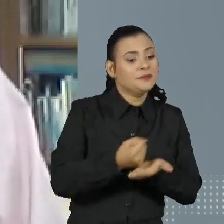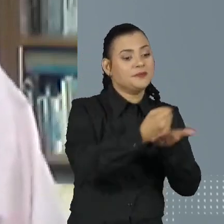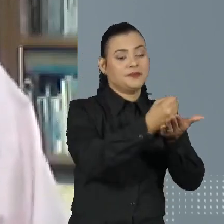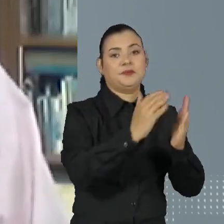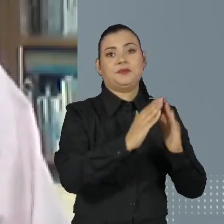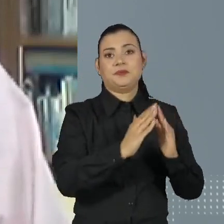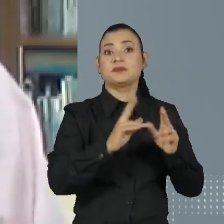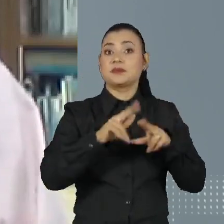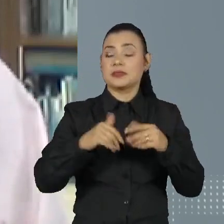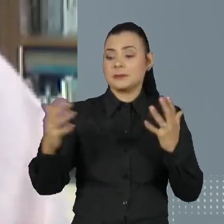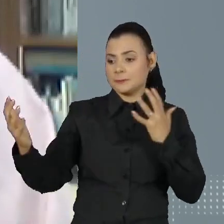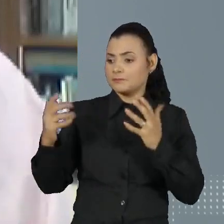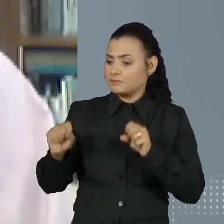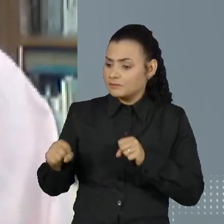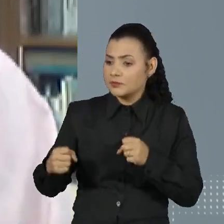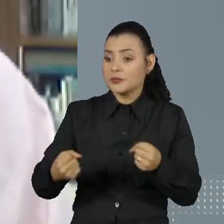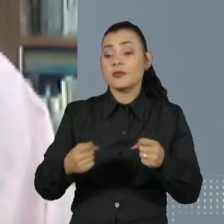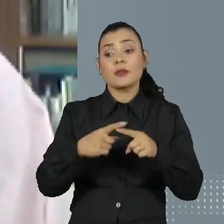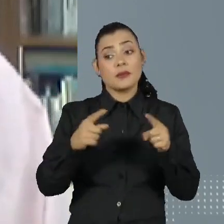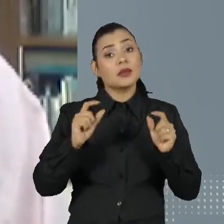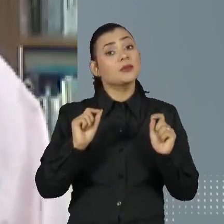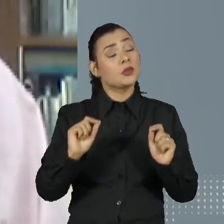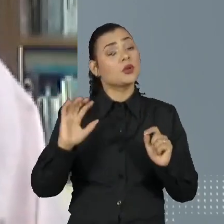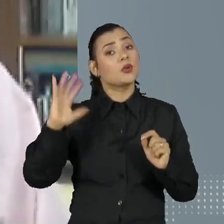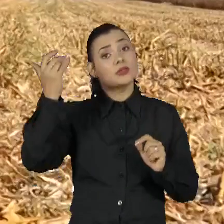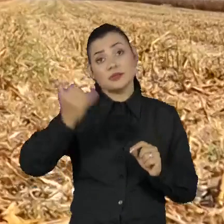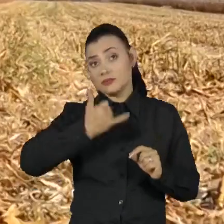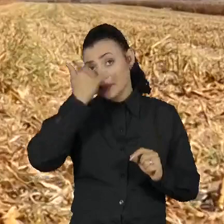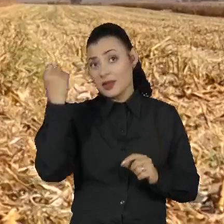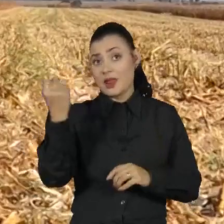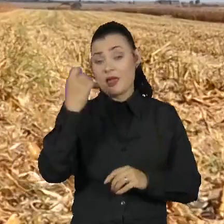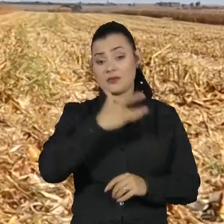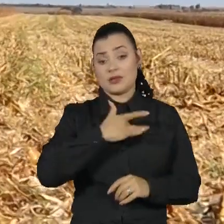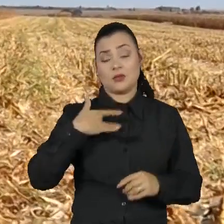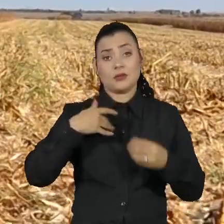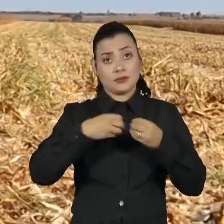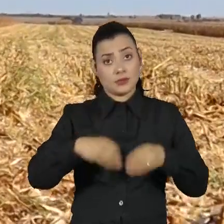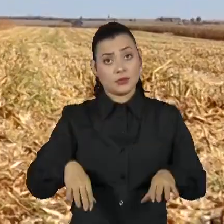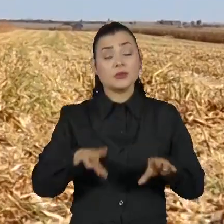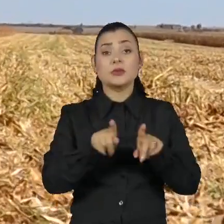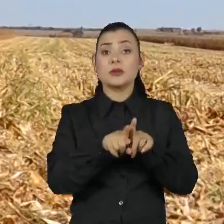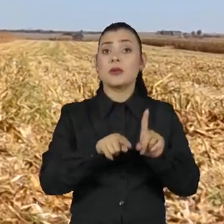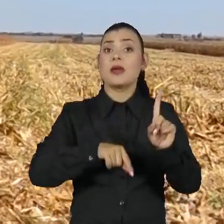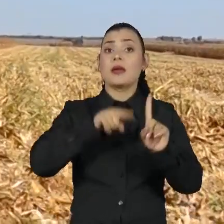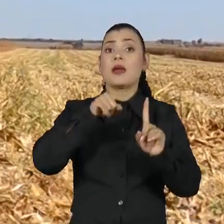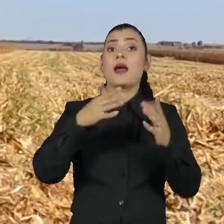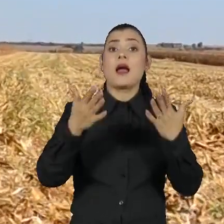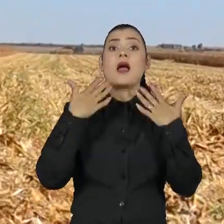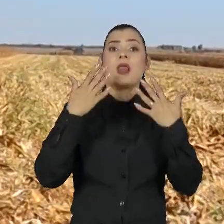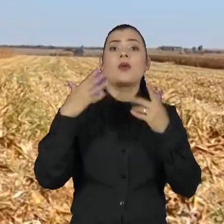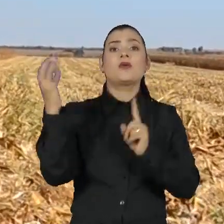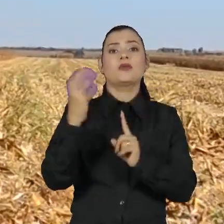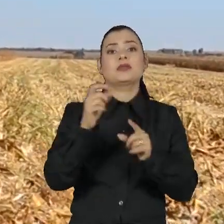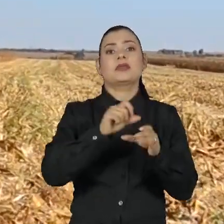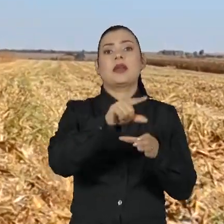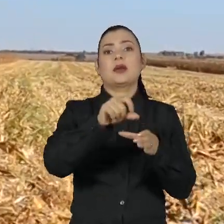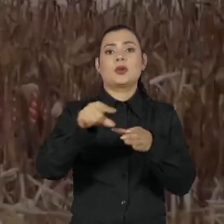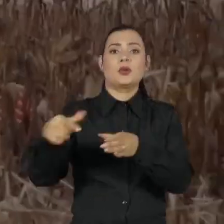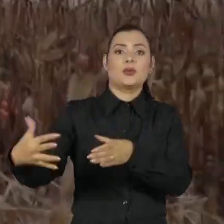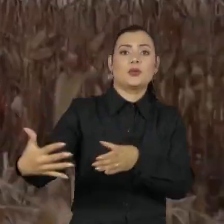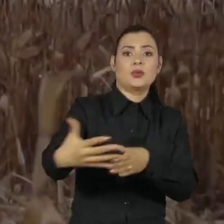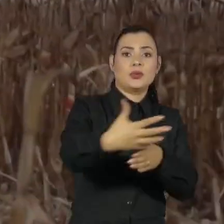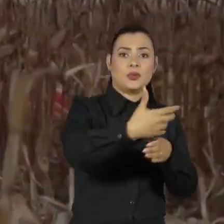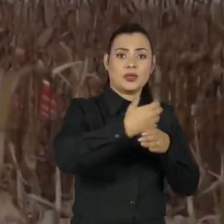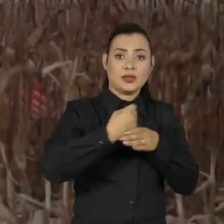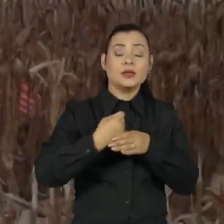forçar a barra e isso pode ter consequências muito graves. As ondas de calor também impactam a agricultura. O calor